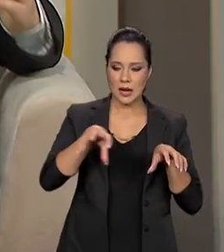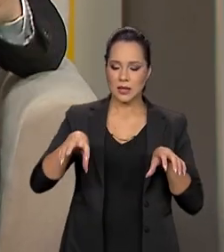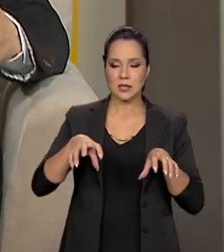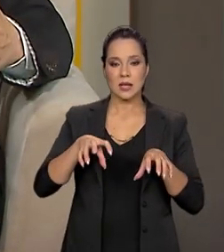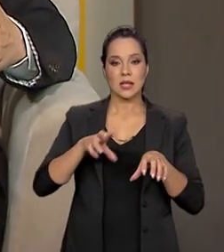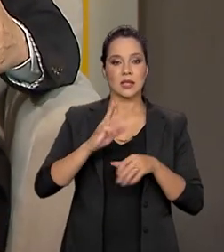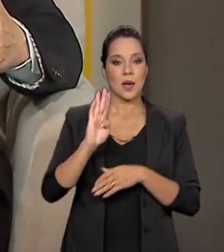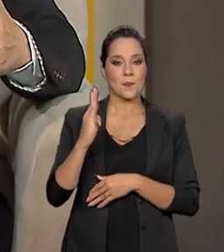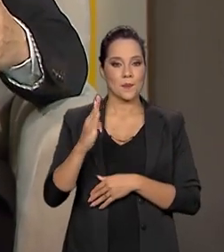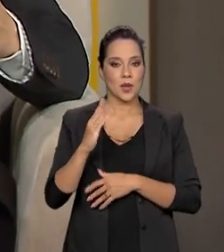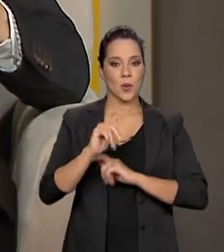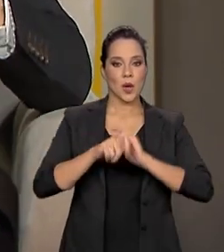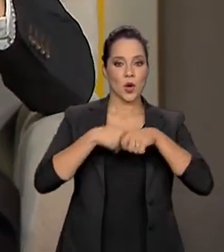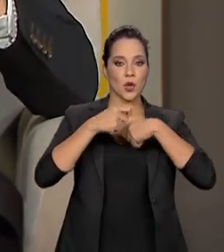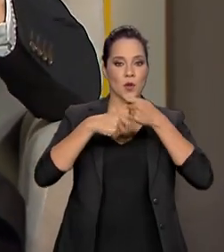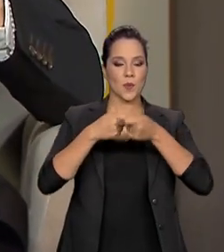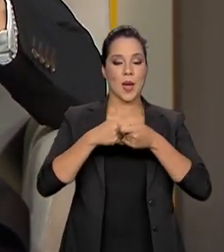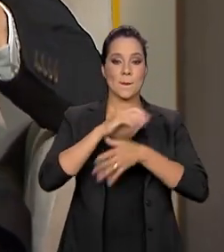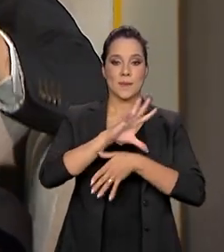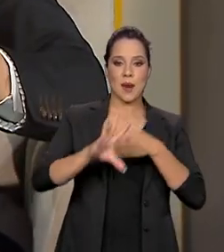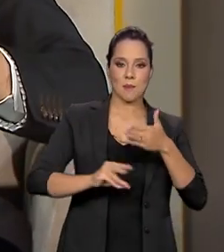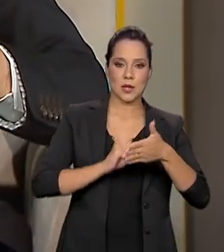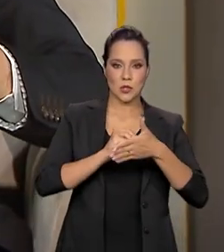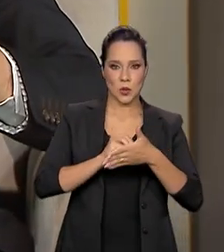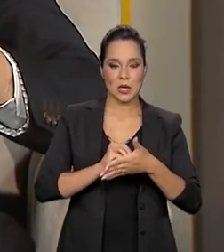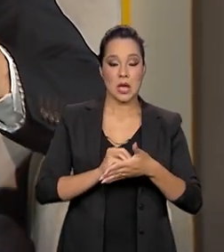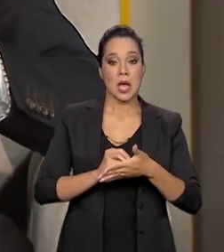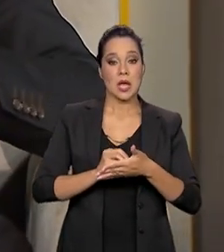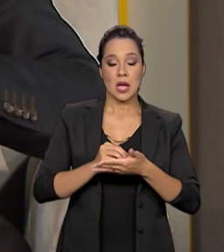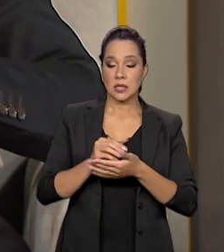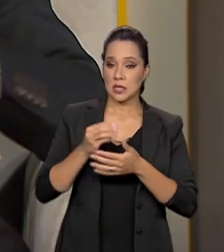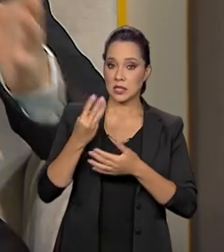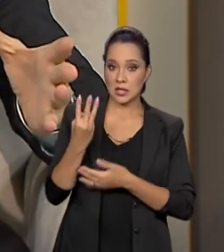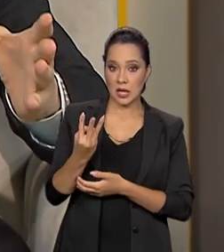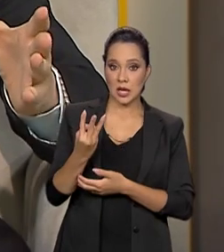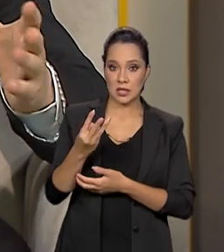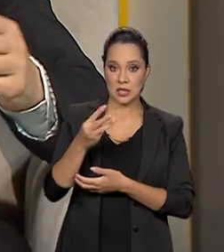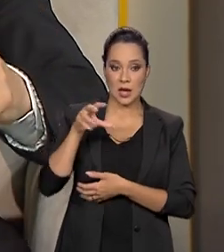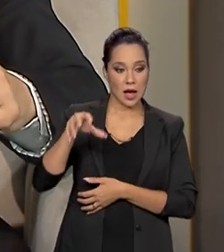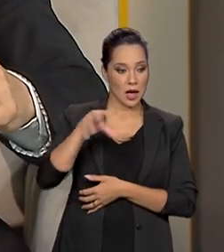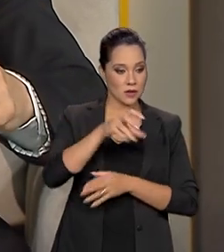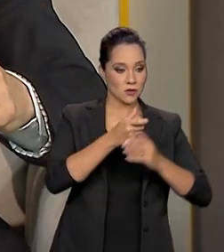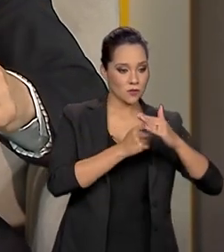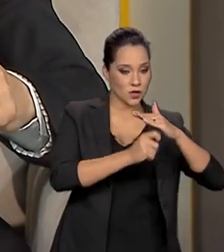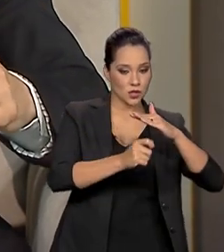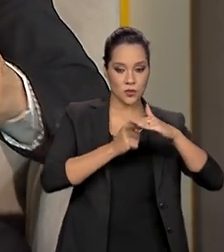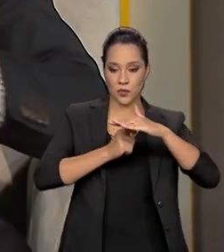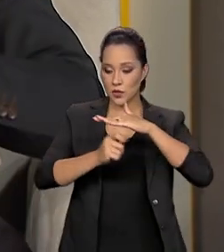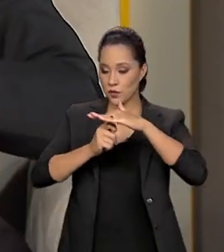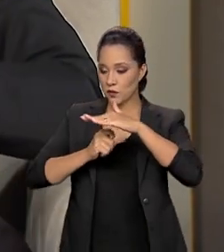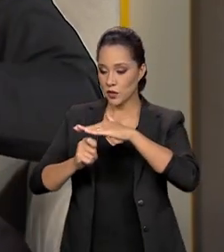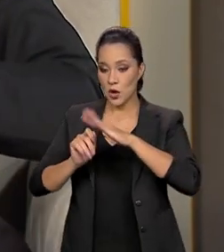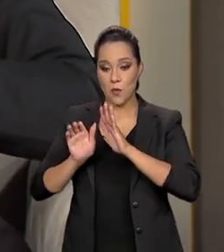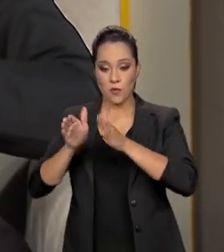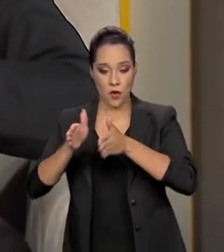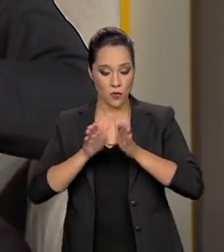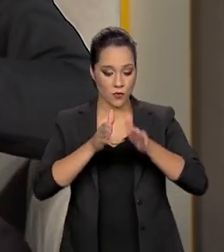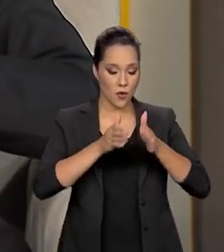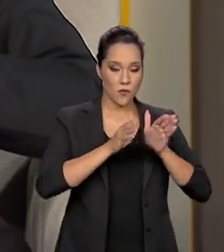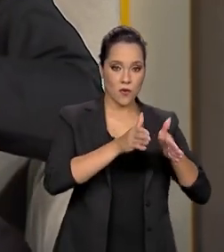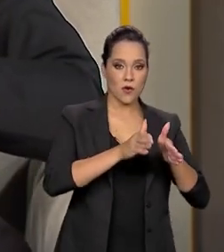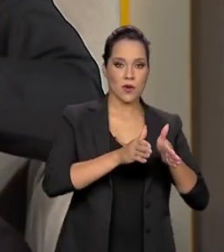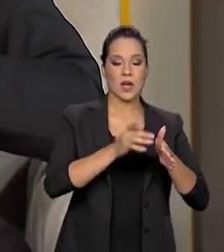bioeconomia para a Amazônia. Investimos nessas três para que não dispersasse o foco. Então, nós